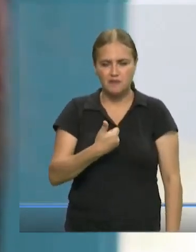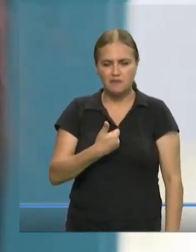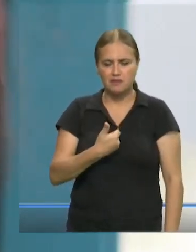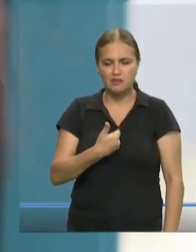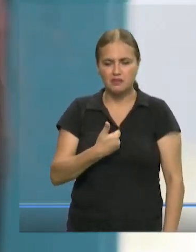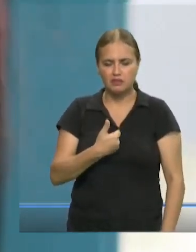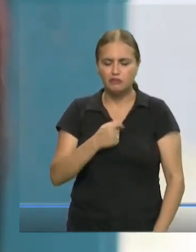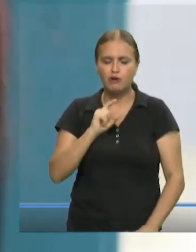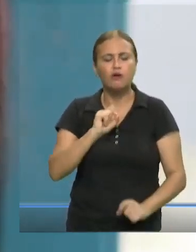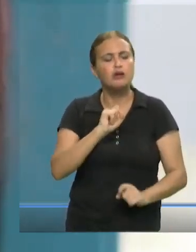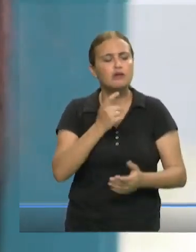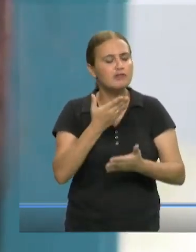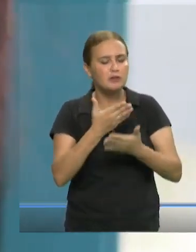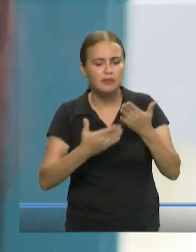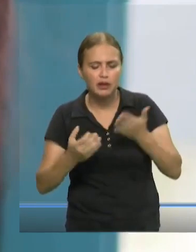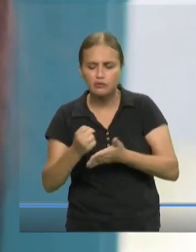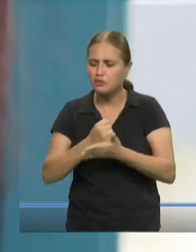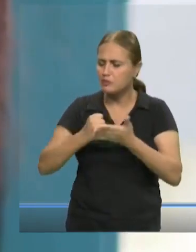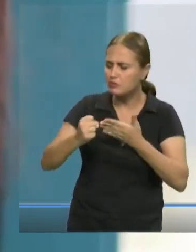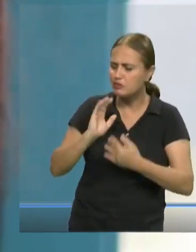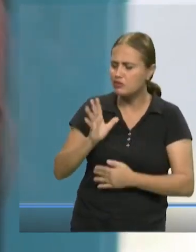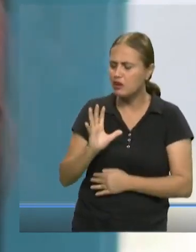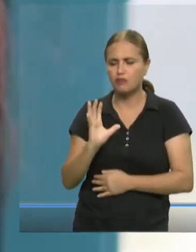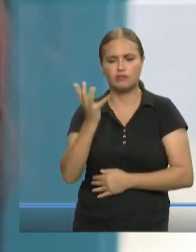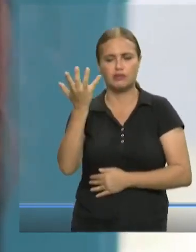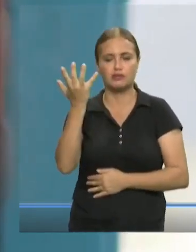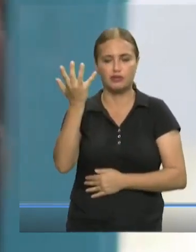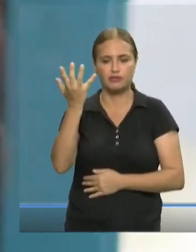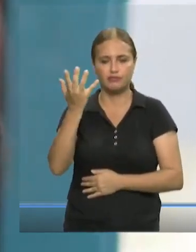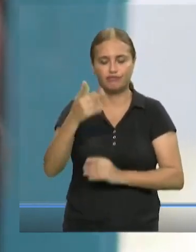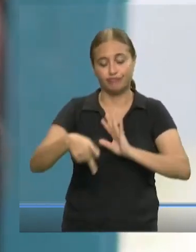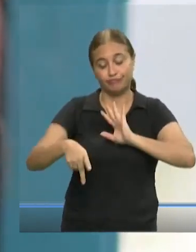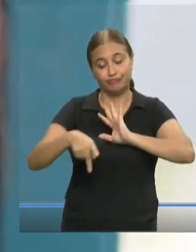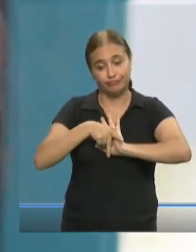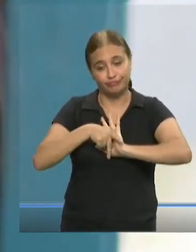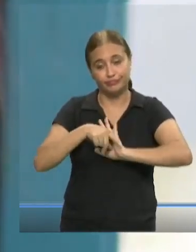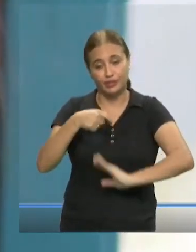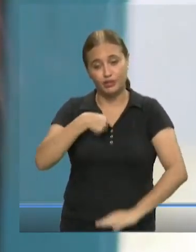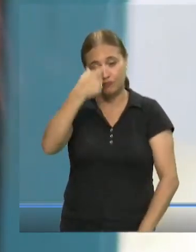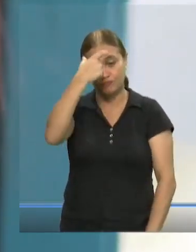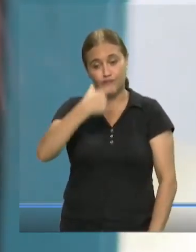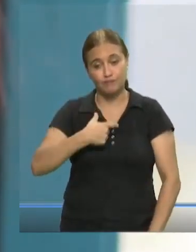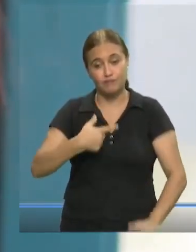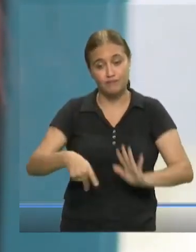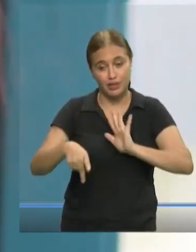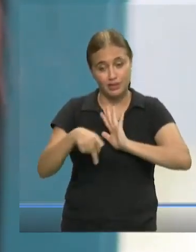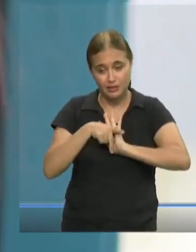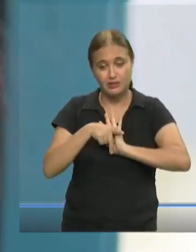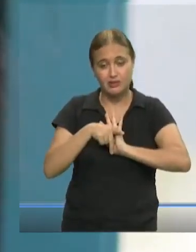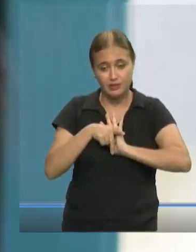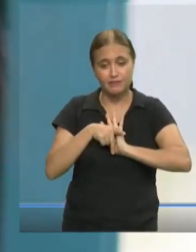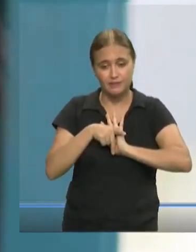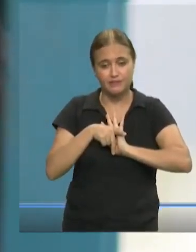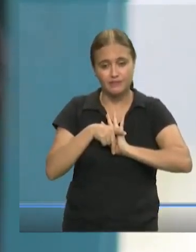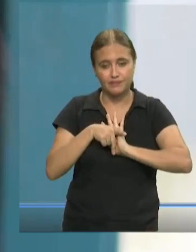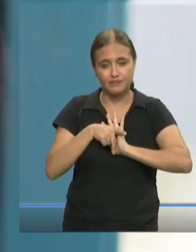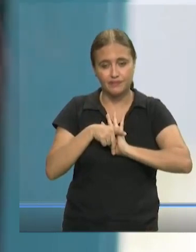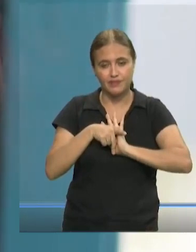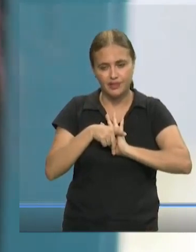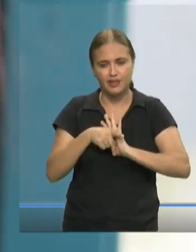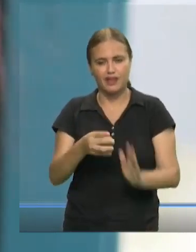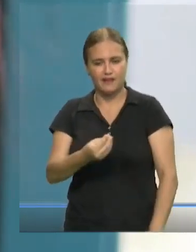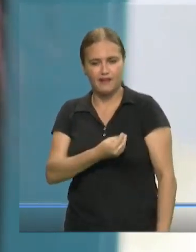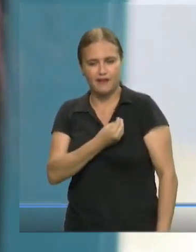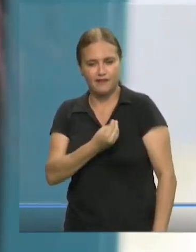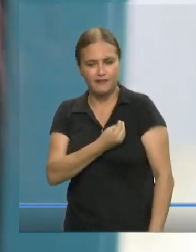Então, pertencer é viver.